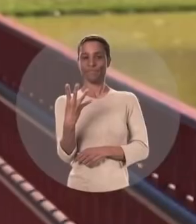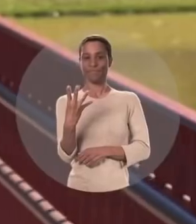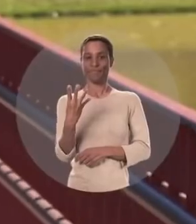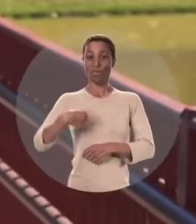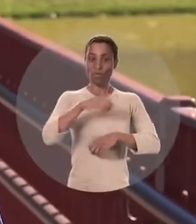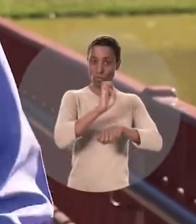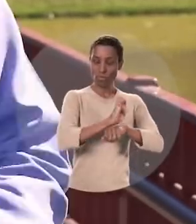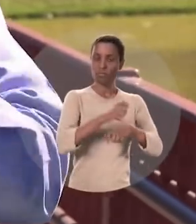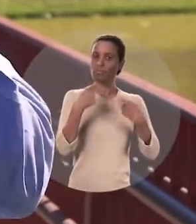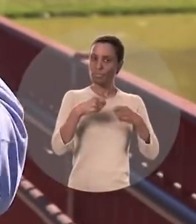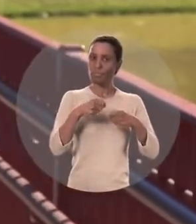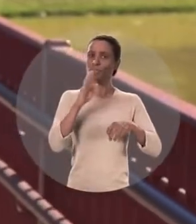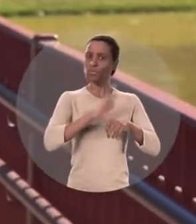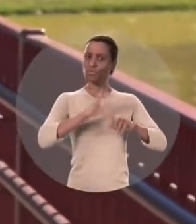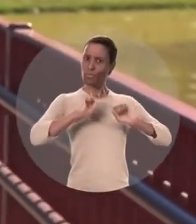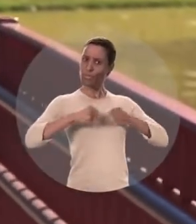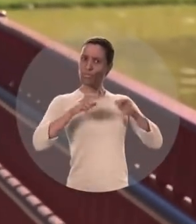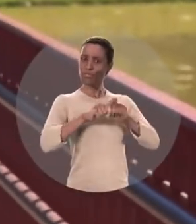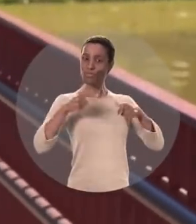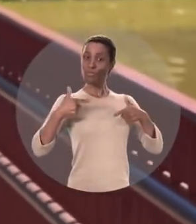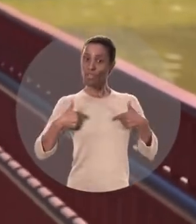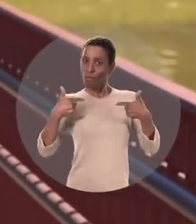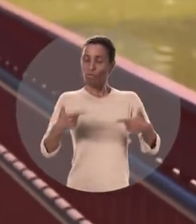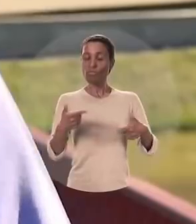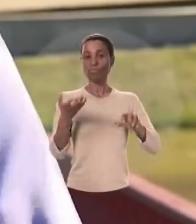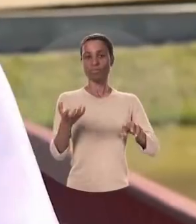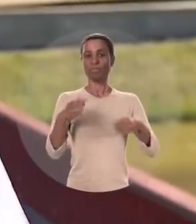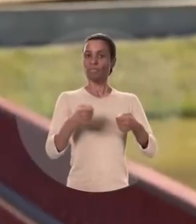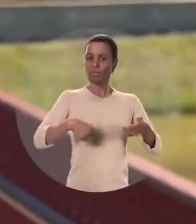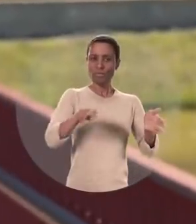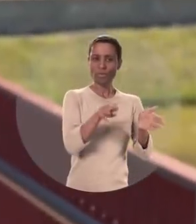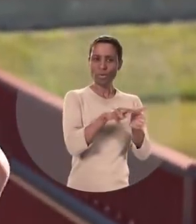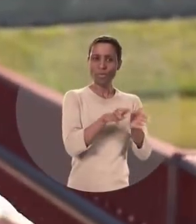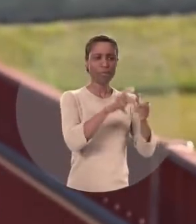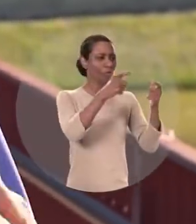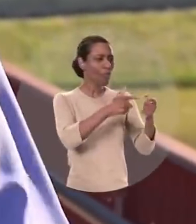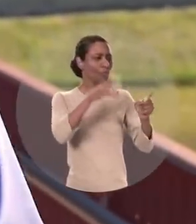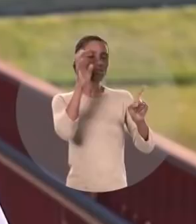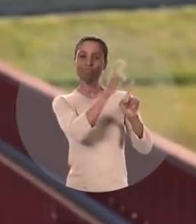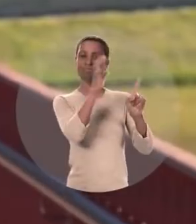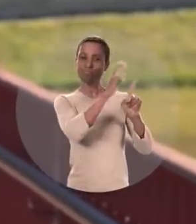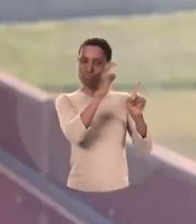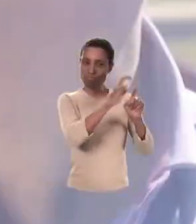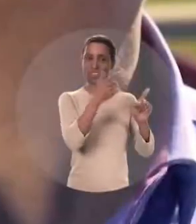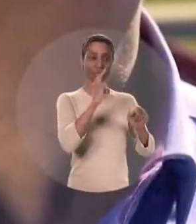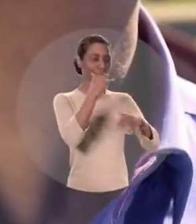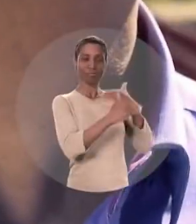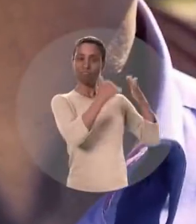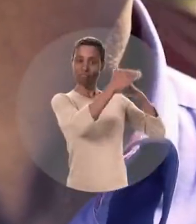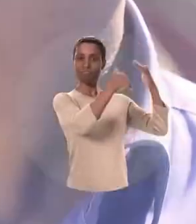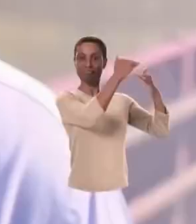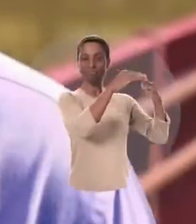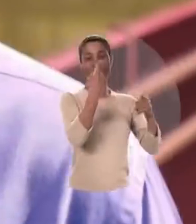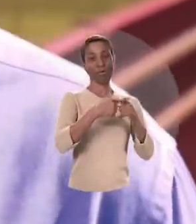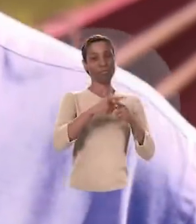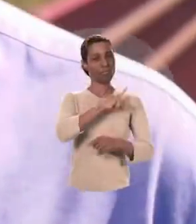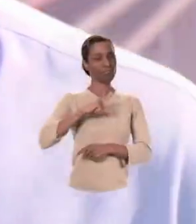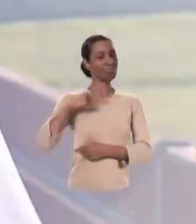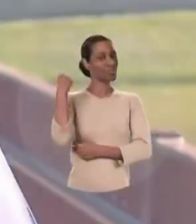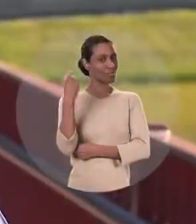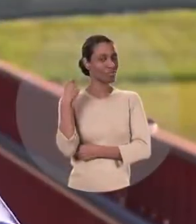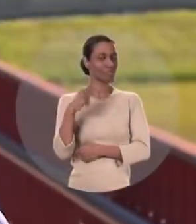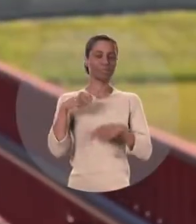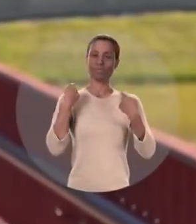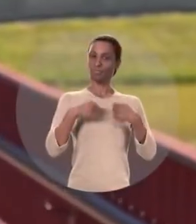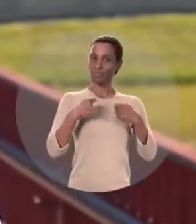Nosso Estado precisa de mais força e atitude em Brasília. Temos que recuperar espaço e influência para crescer, porque a